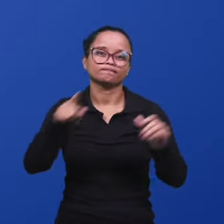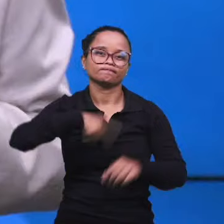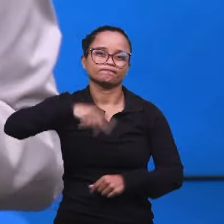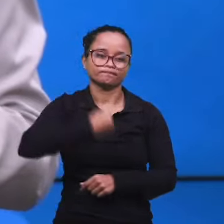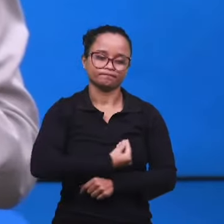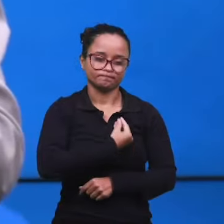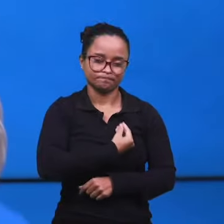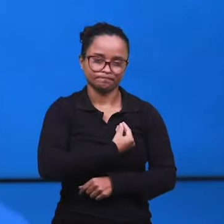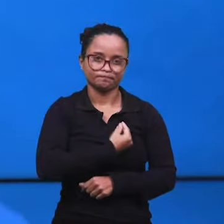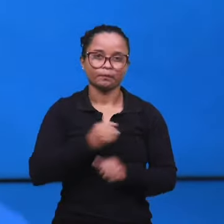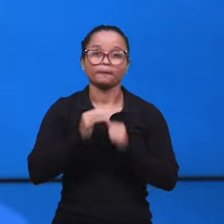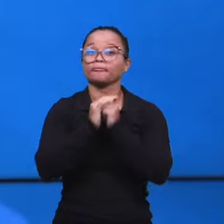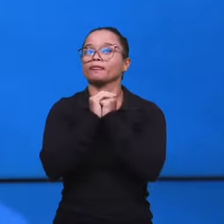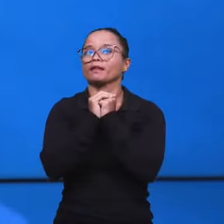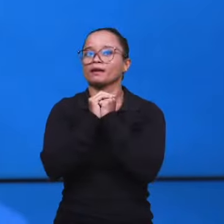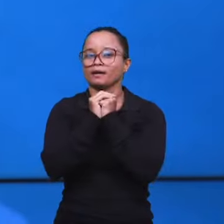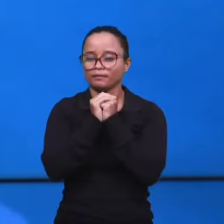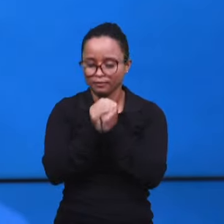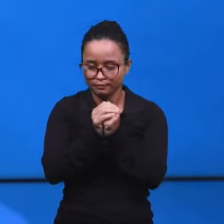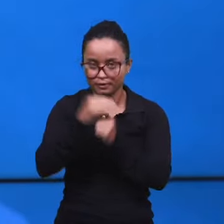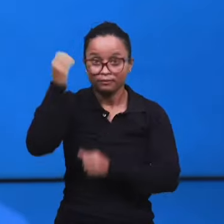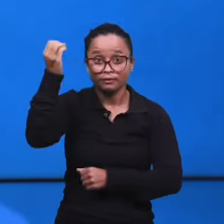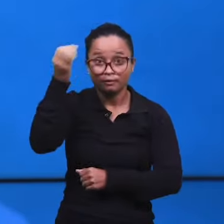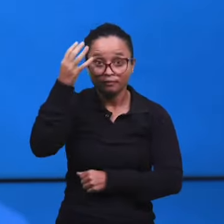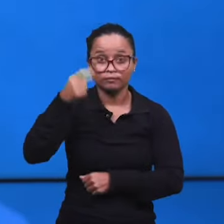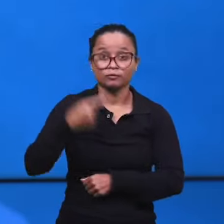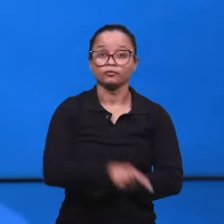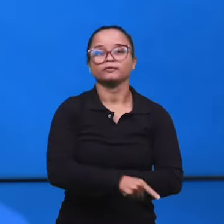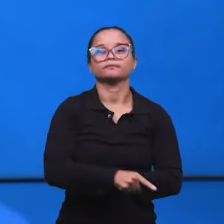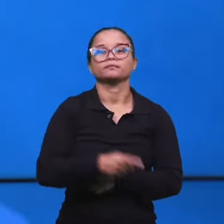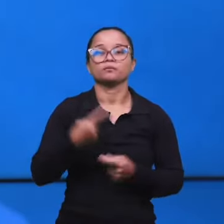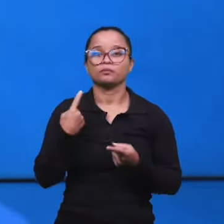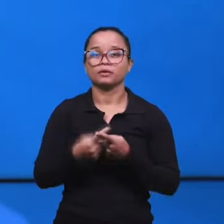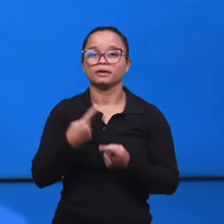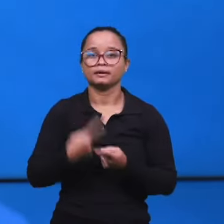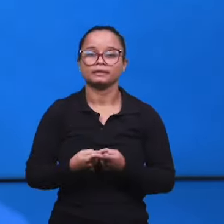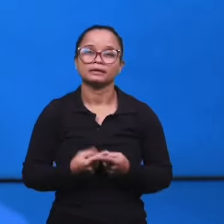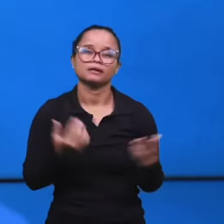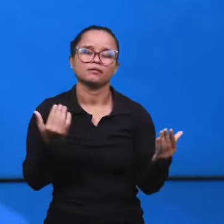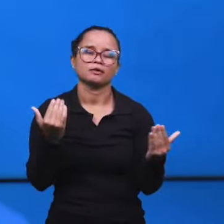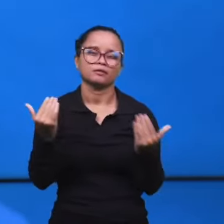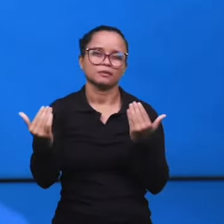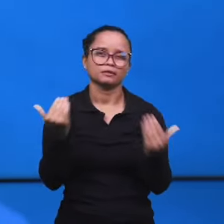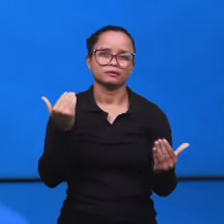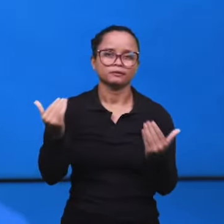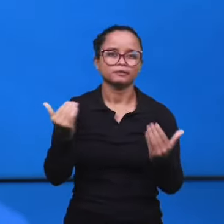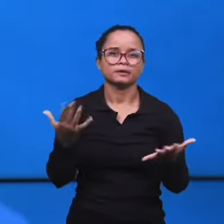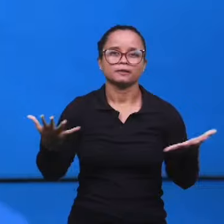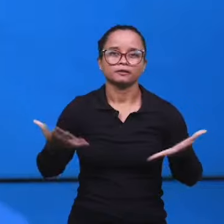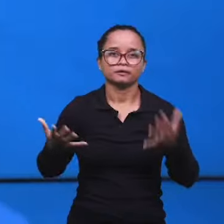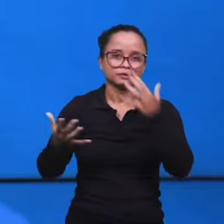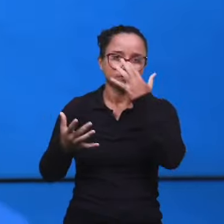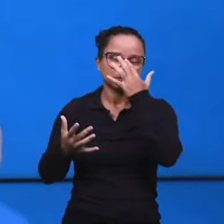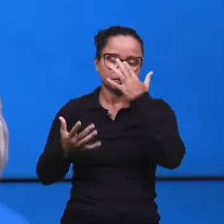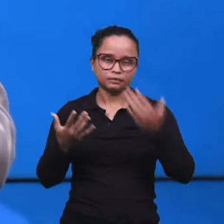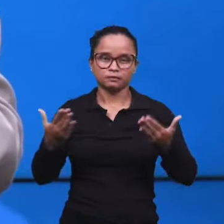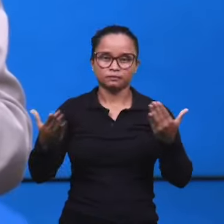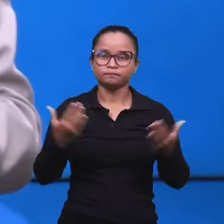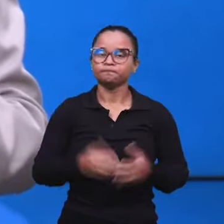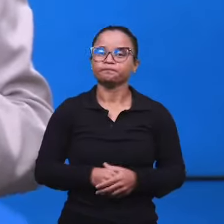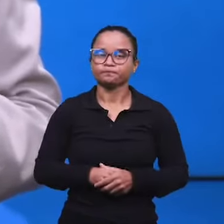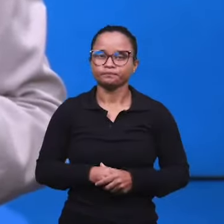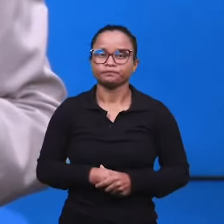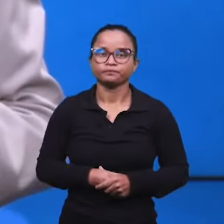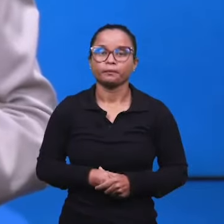Amém, Raul Eston. A revelação foi realmente profunda, porque é uma comparação aqui, né, ou um